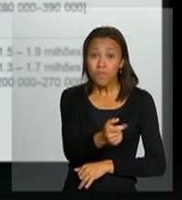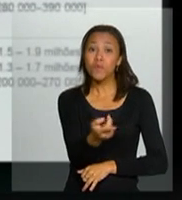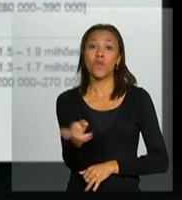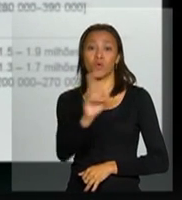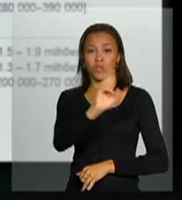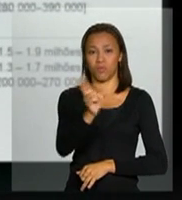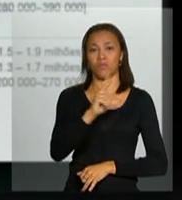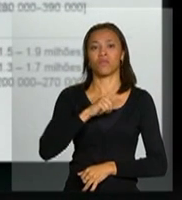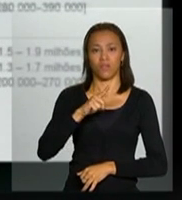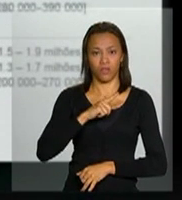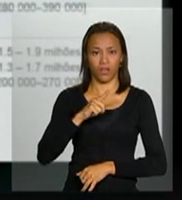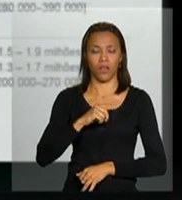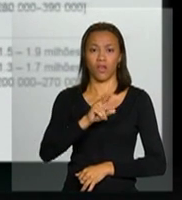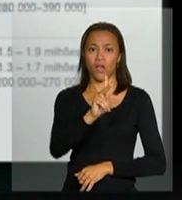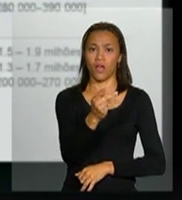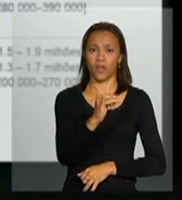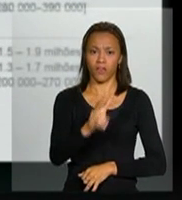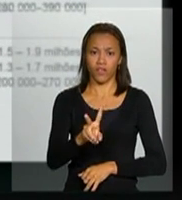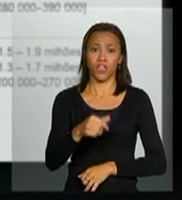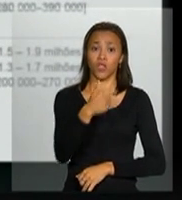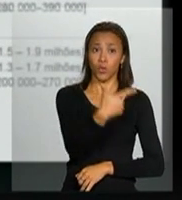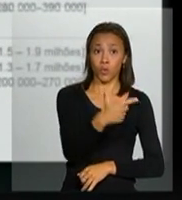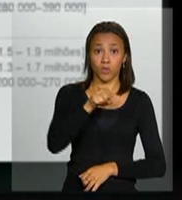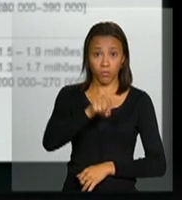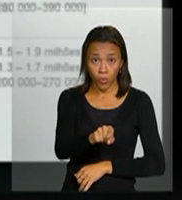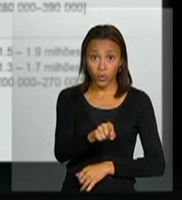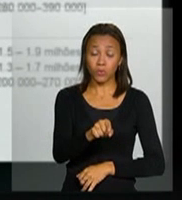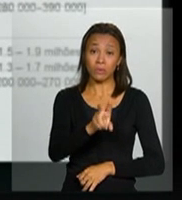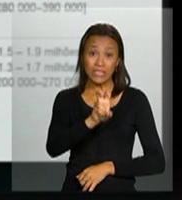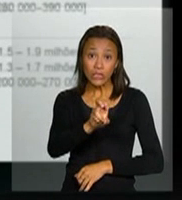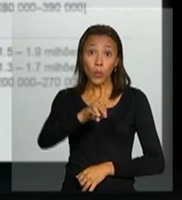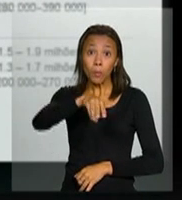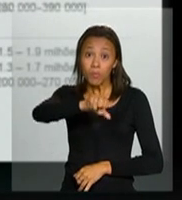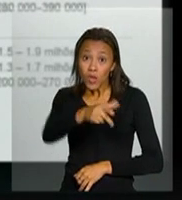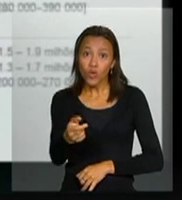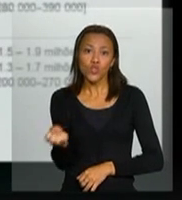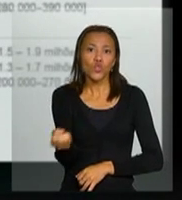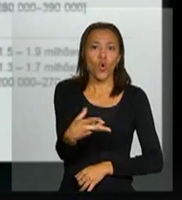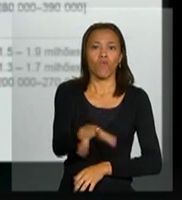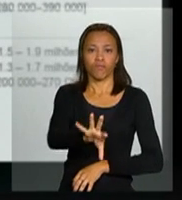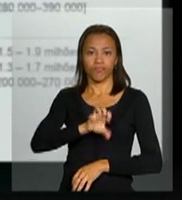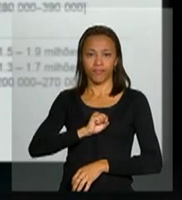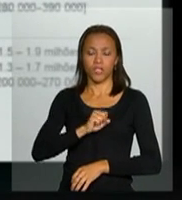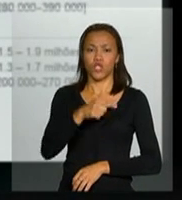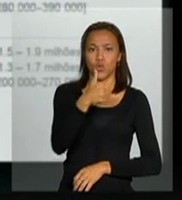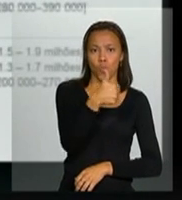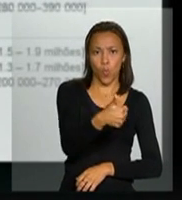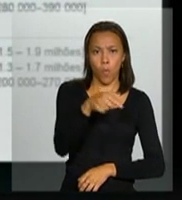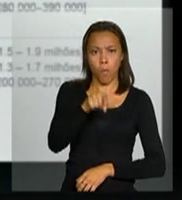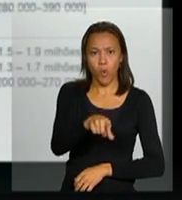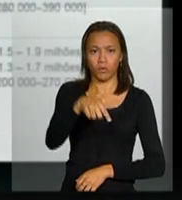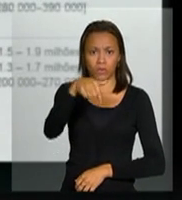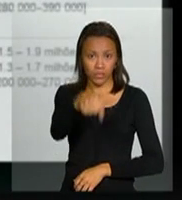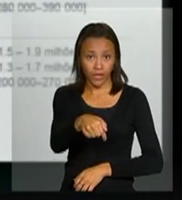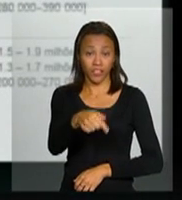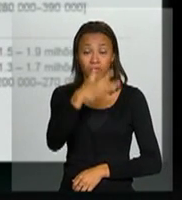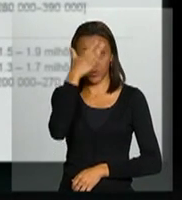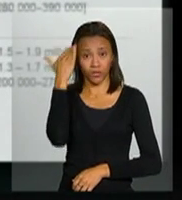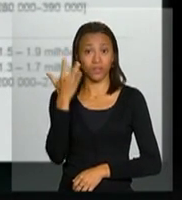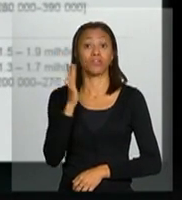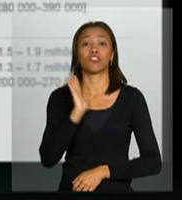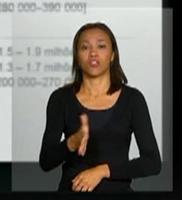HIV, 2,5 milhões de novas infecções e 1,7 milhões de óbitos